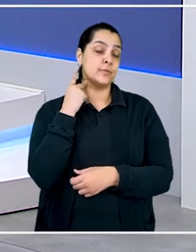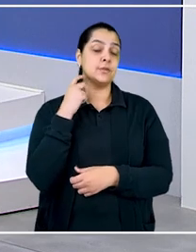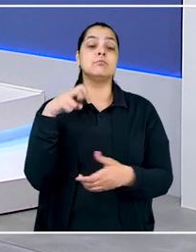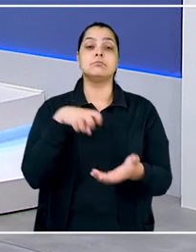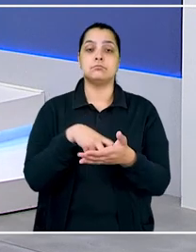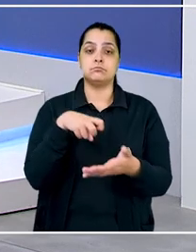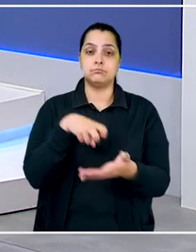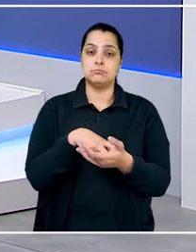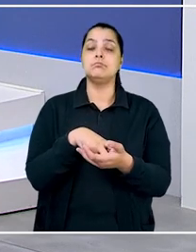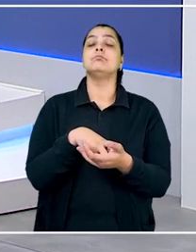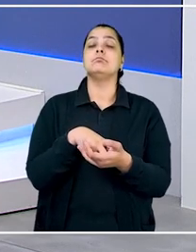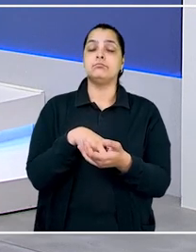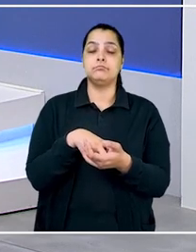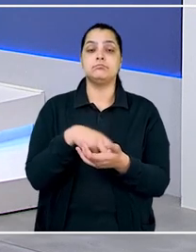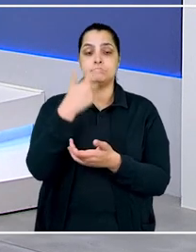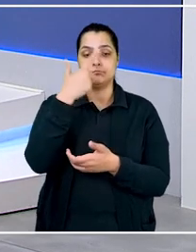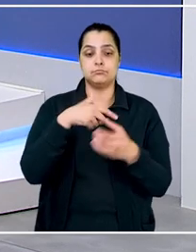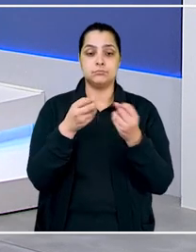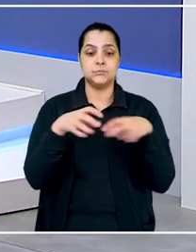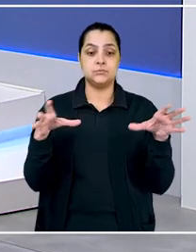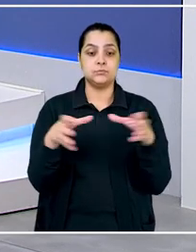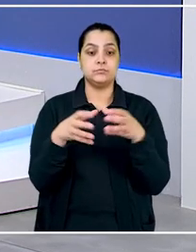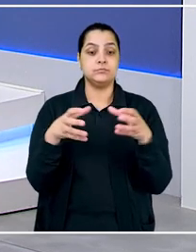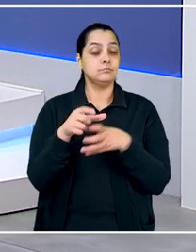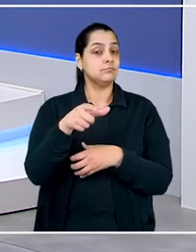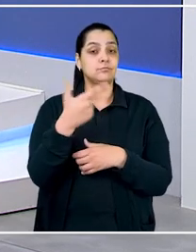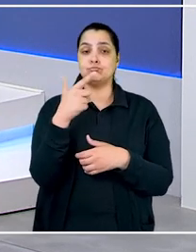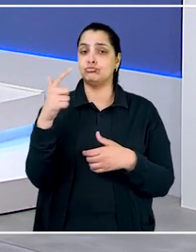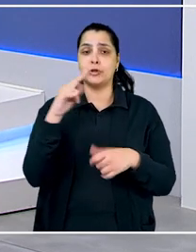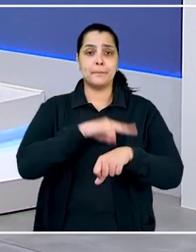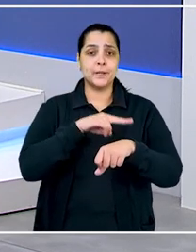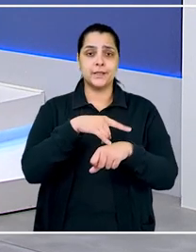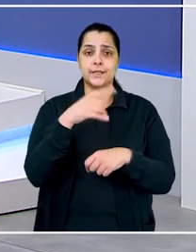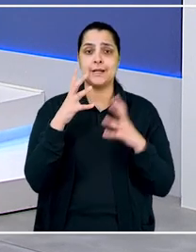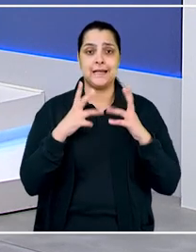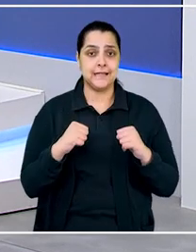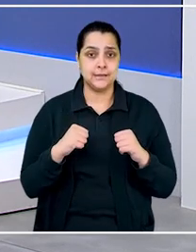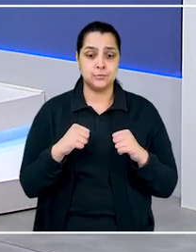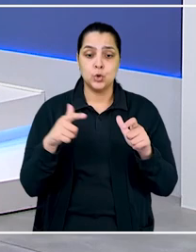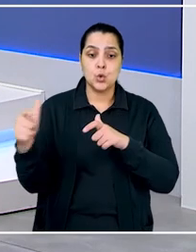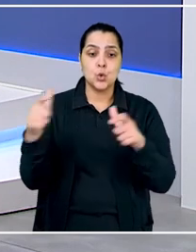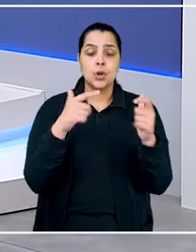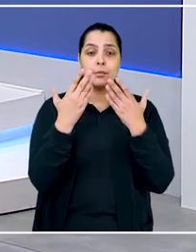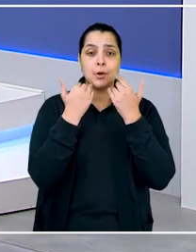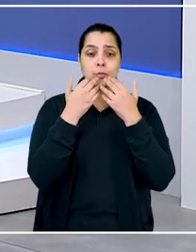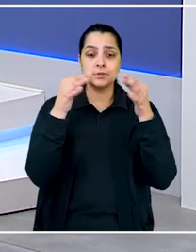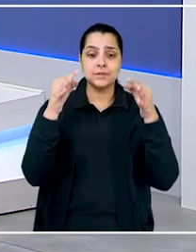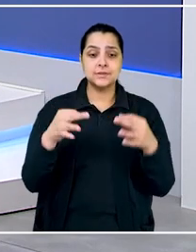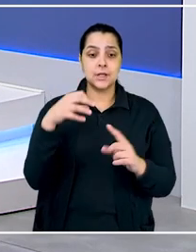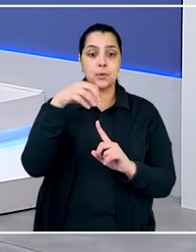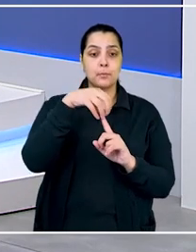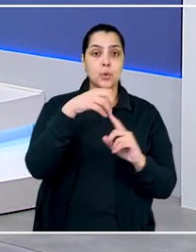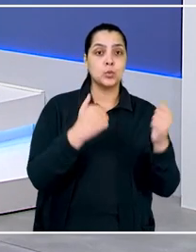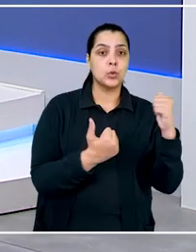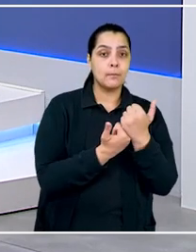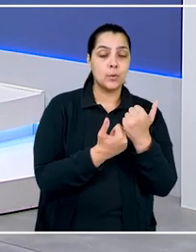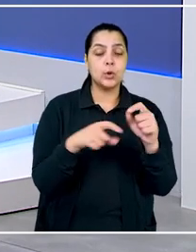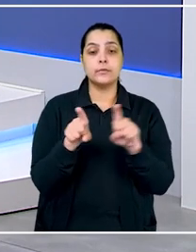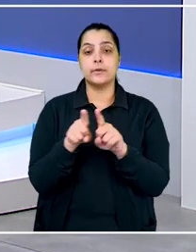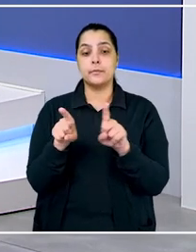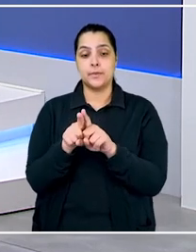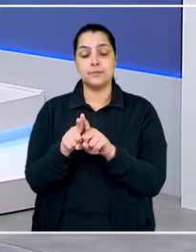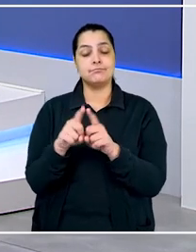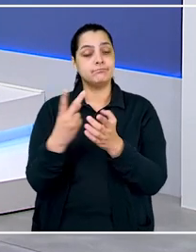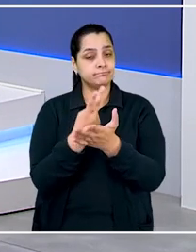Minas Gerais foi condenada por dano moral coletivo. Isso porque a aviação não fornecia banheiros limpos, nem lugar para refeições nos pontos de apoio,